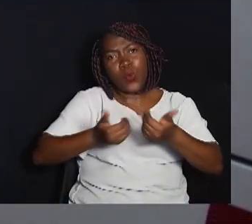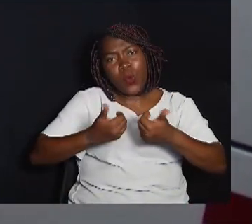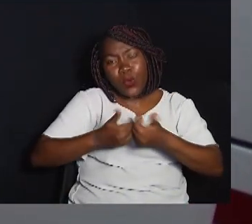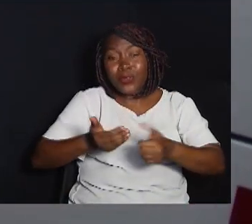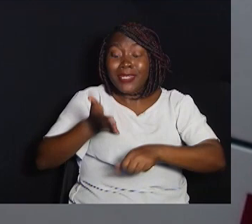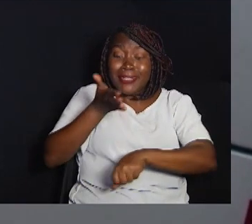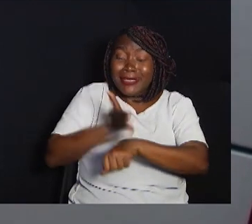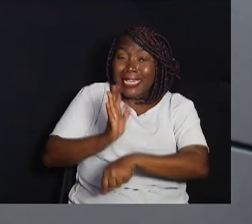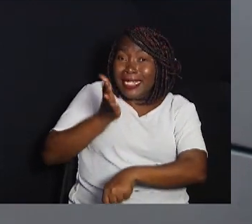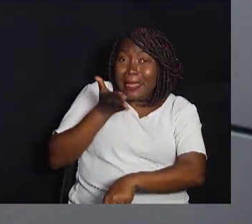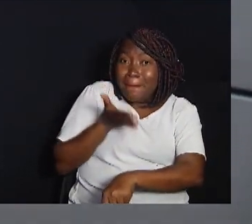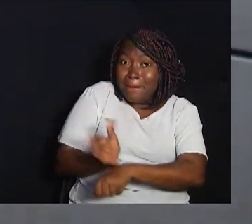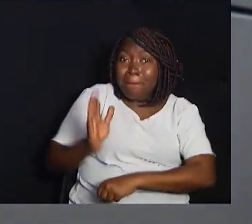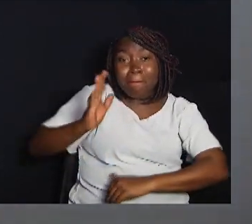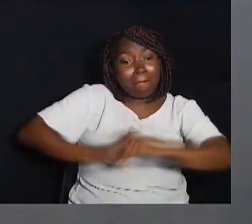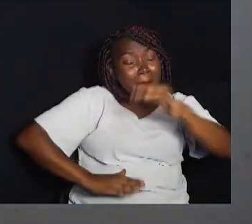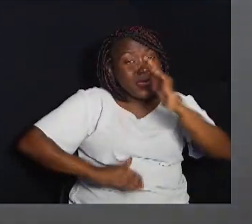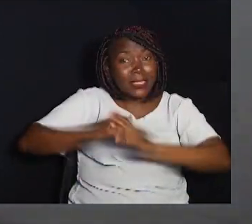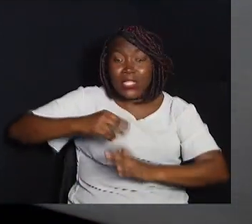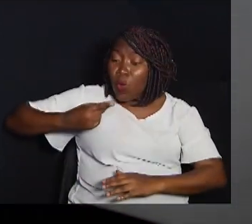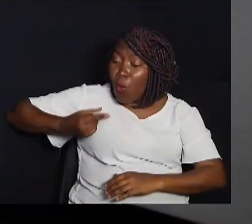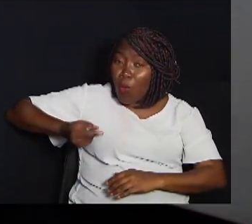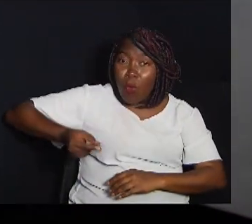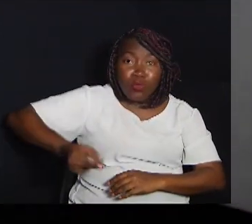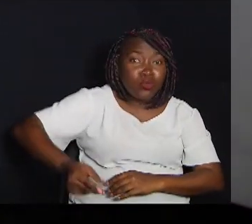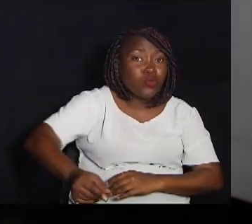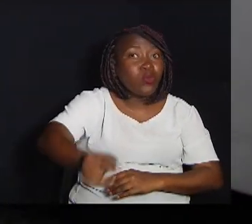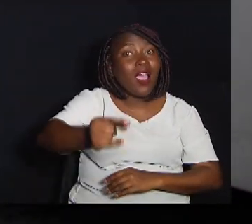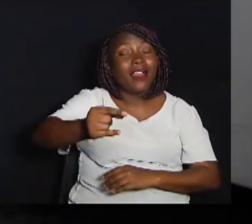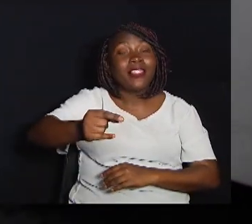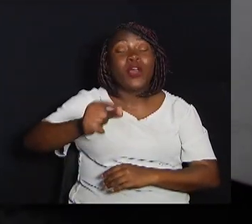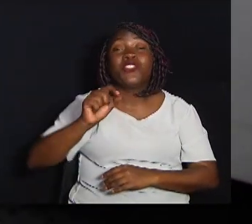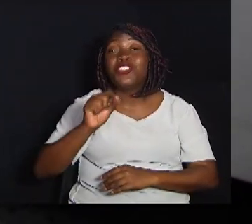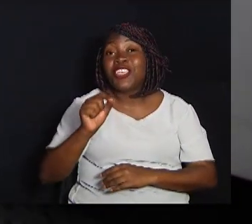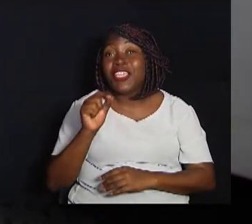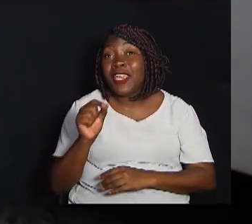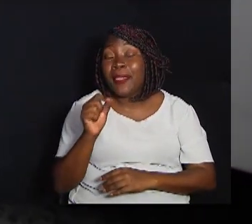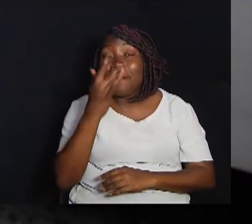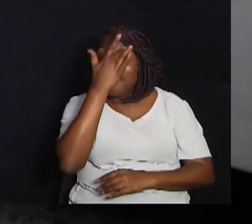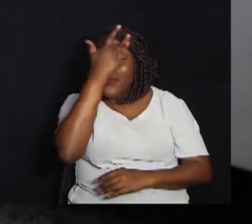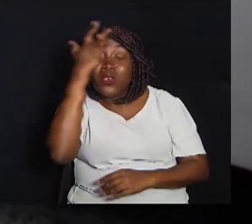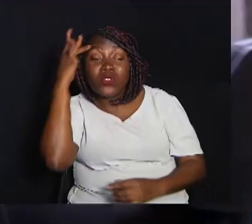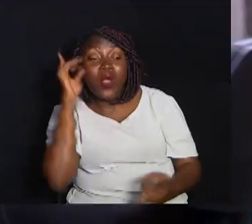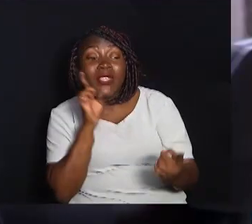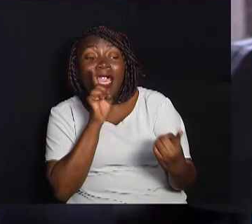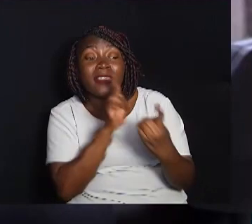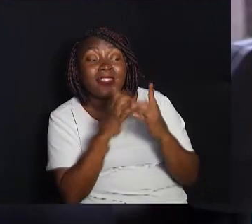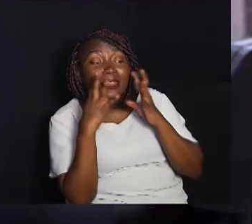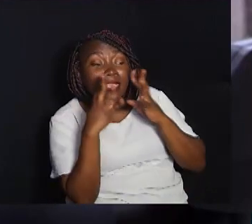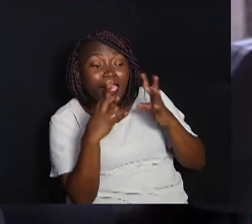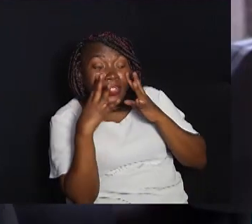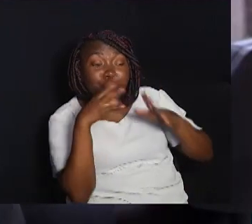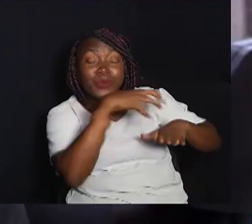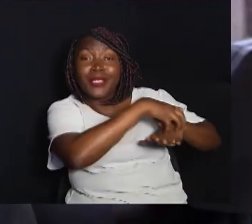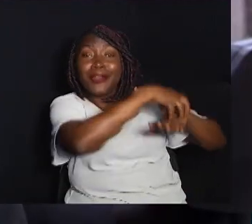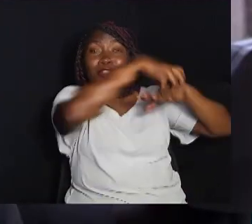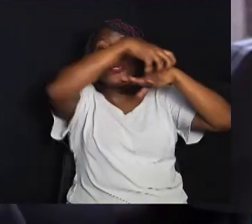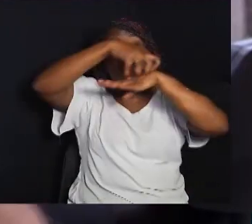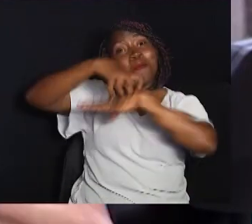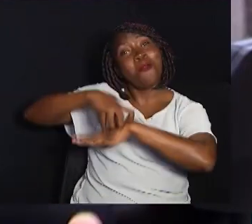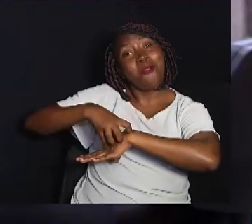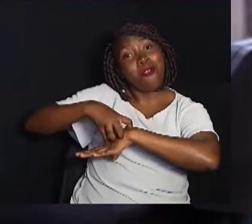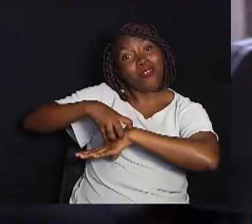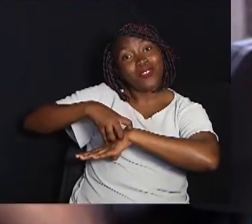capacitação continuada do pessoal que atende, por exemplo, o transporte que faz o atendimento